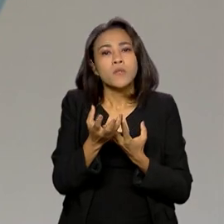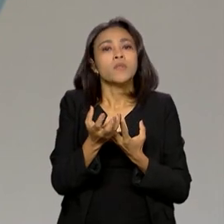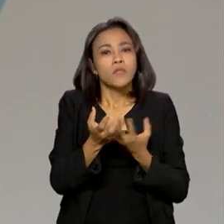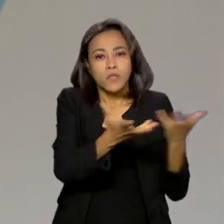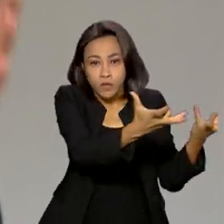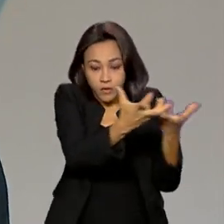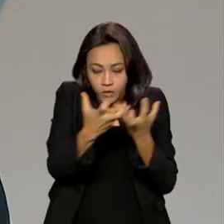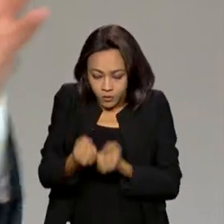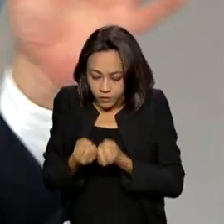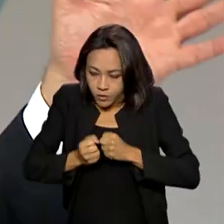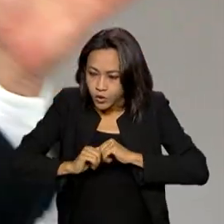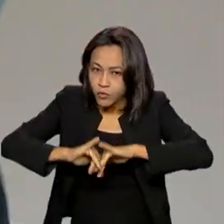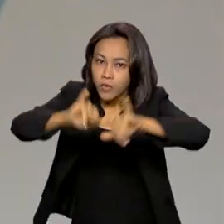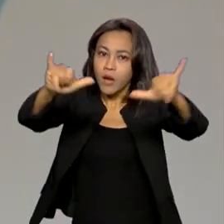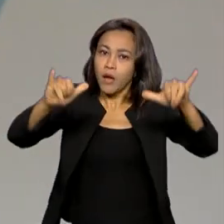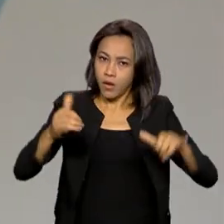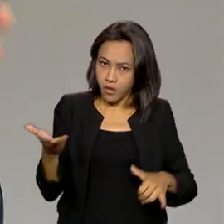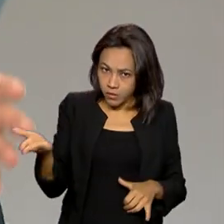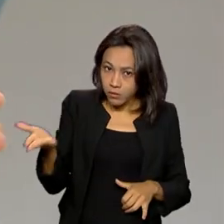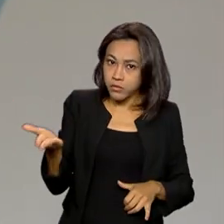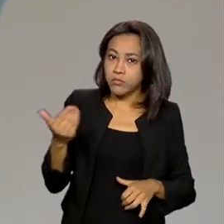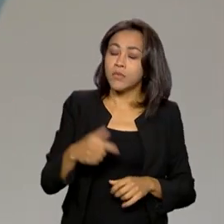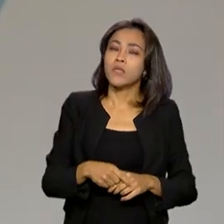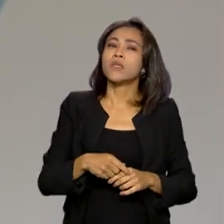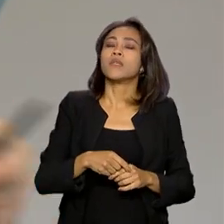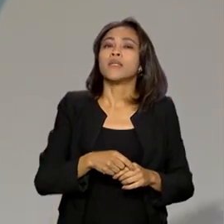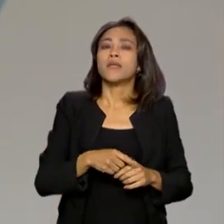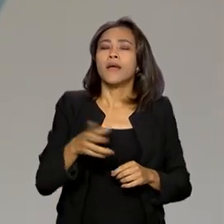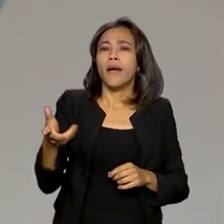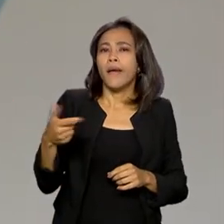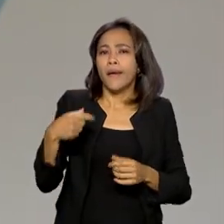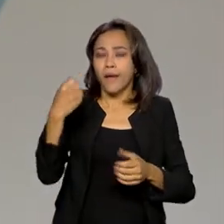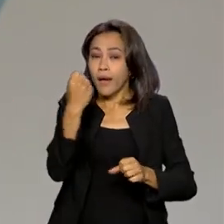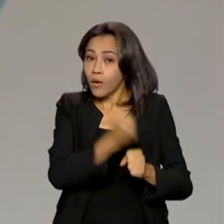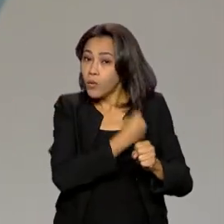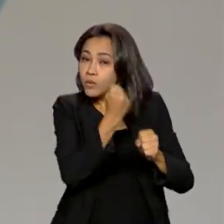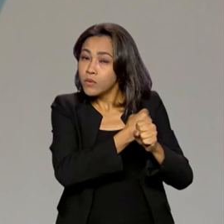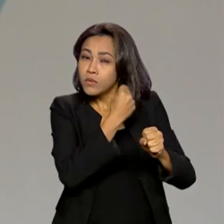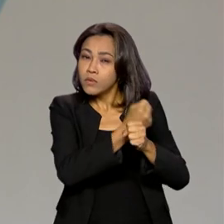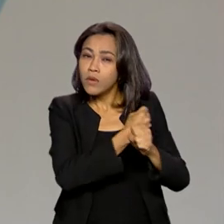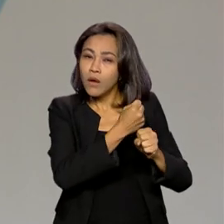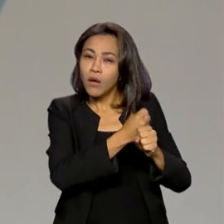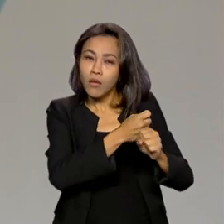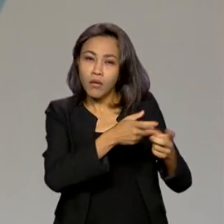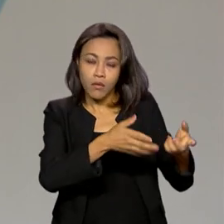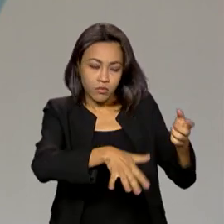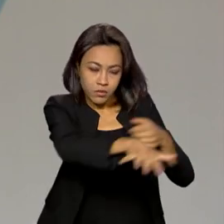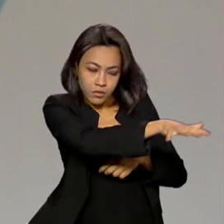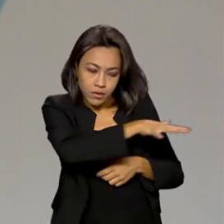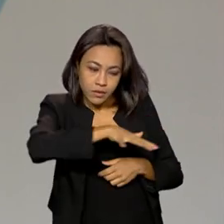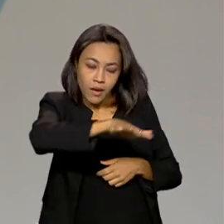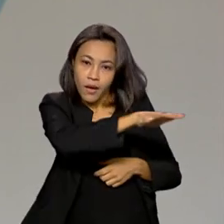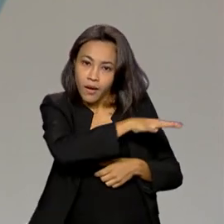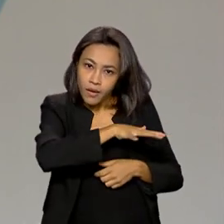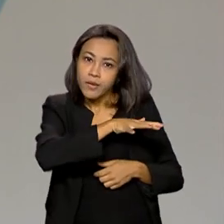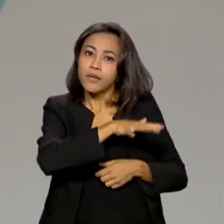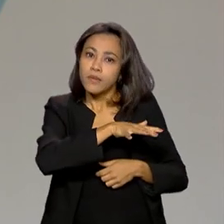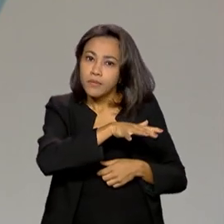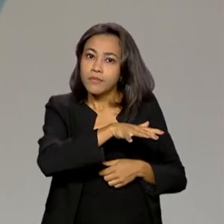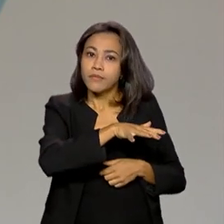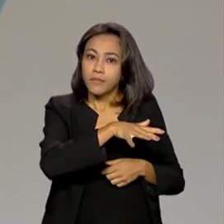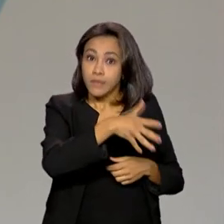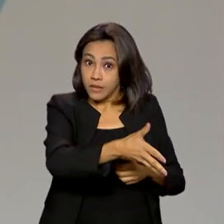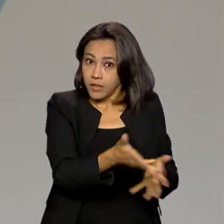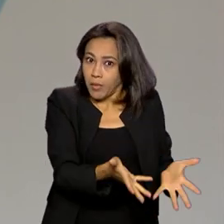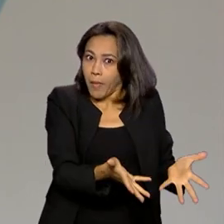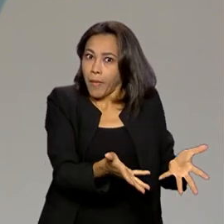dados que vocês divulgaram, junho e o acumulado no primeiro semestre, construção civil também, e ela é intensiva em mão de obra. Então, construção